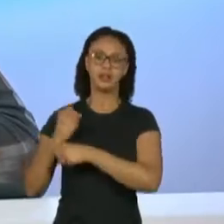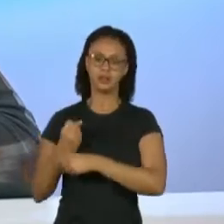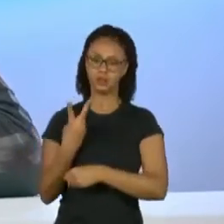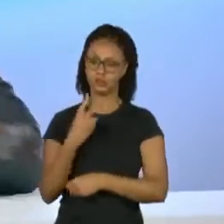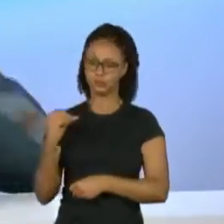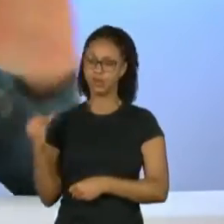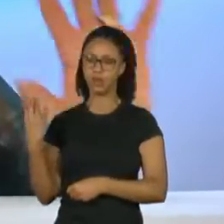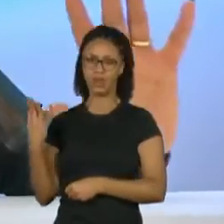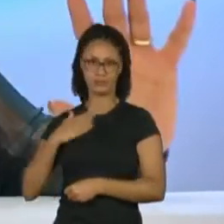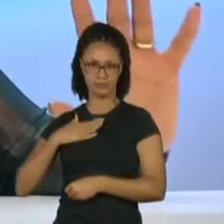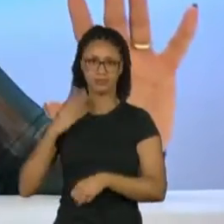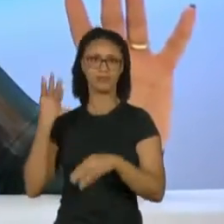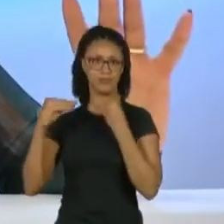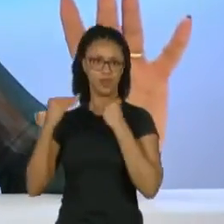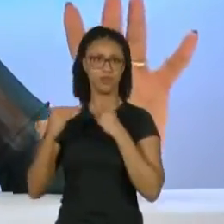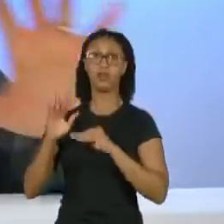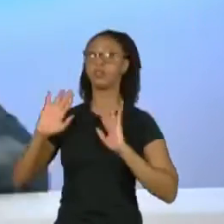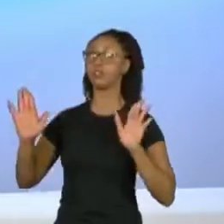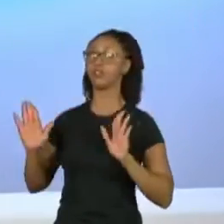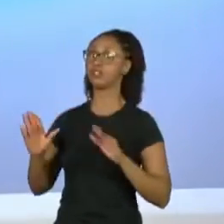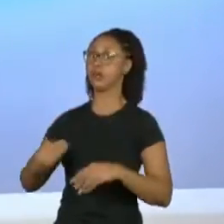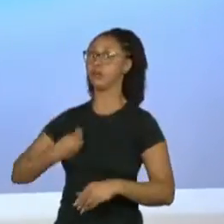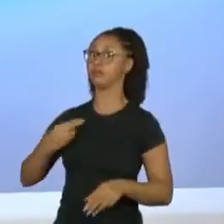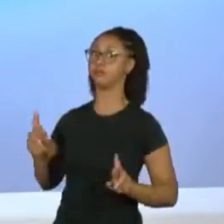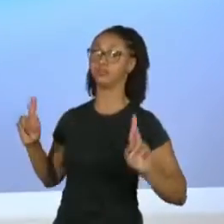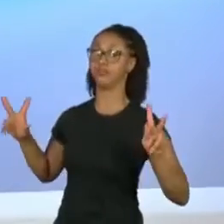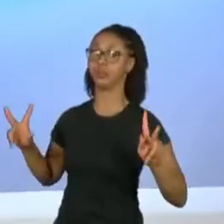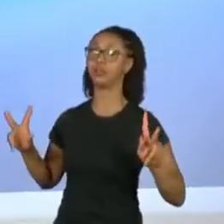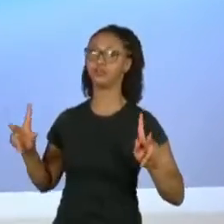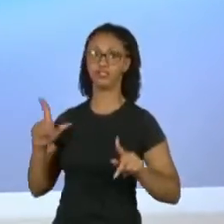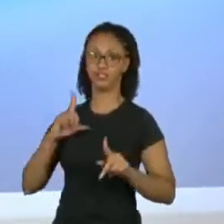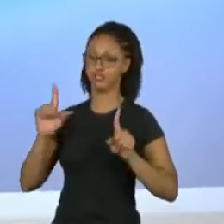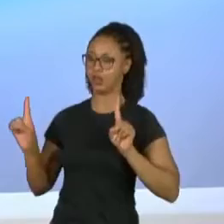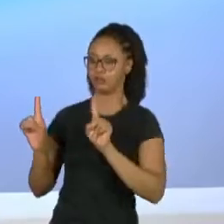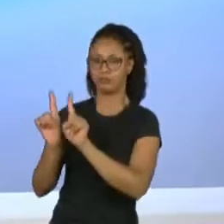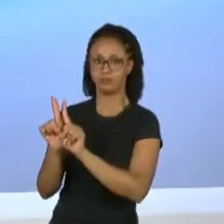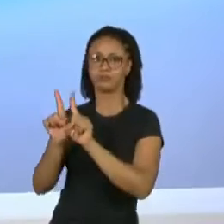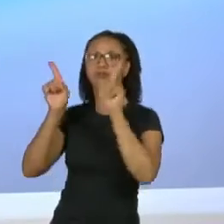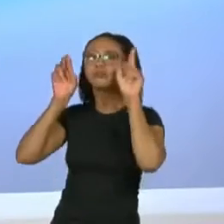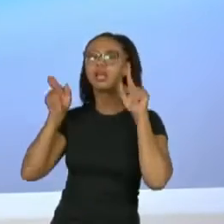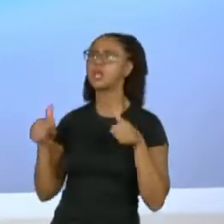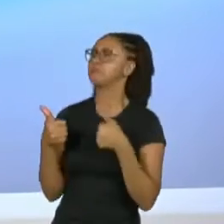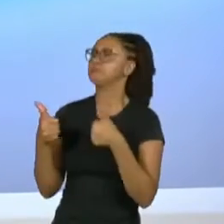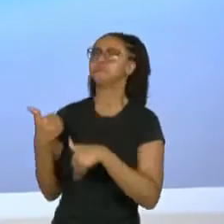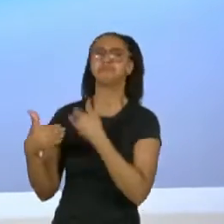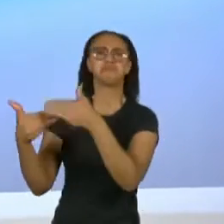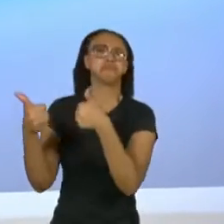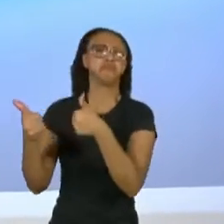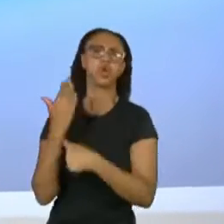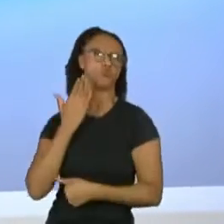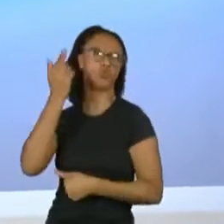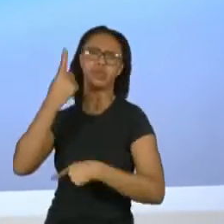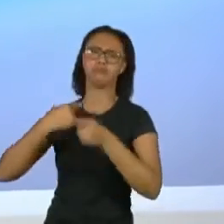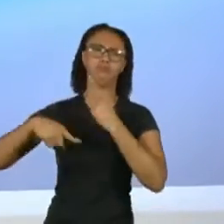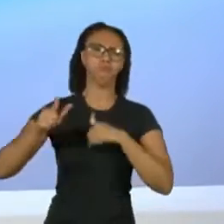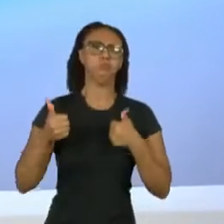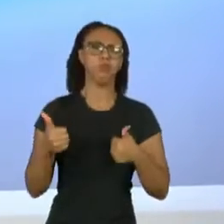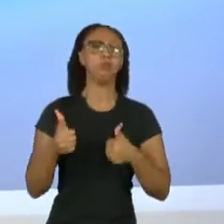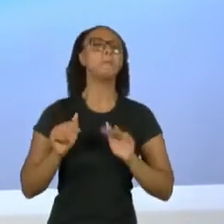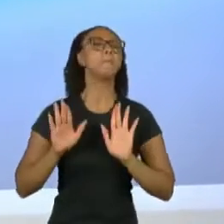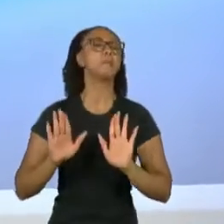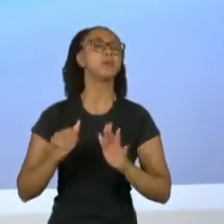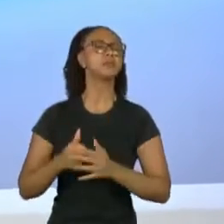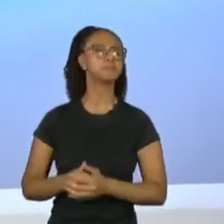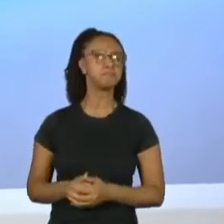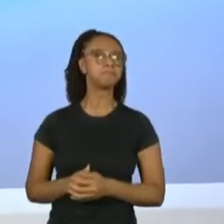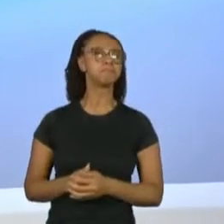que foi da Cor do Pecado, a gente já teve uma outra realidade. O casal interracial deu super certo, a novela foi um sucesso. O